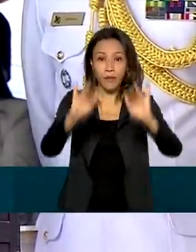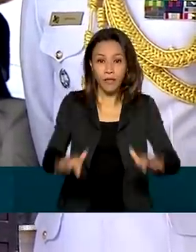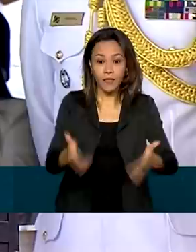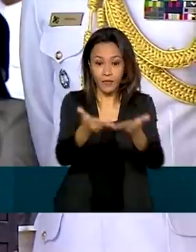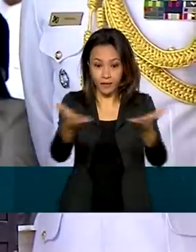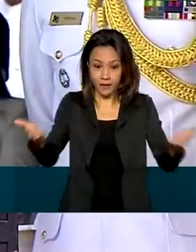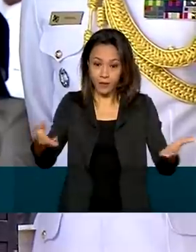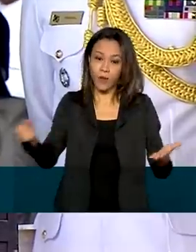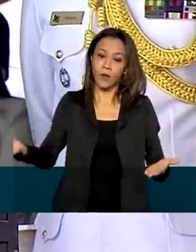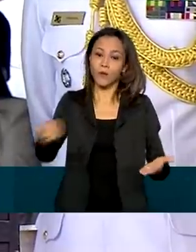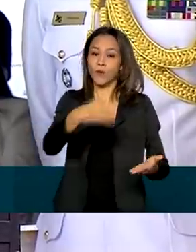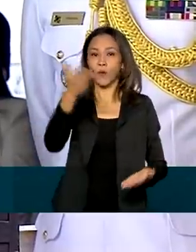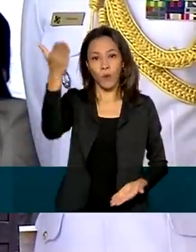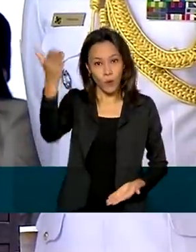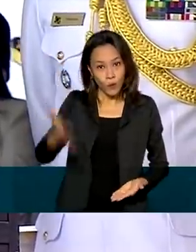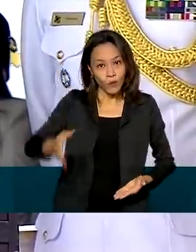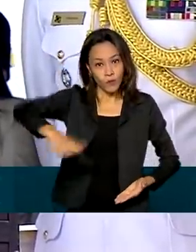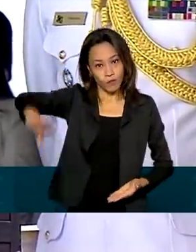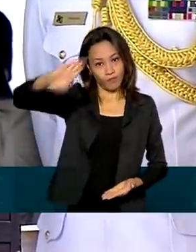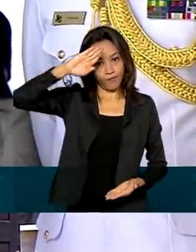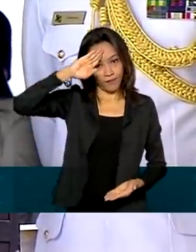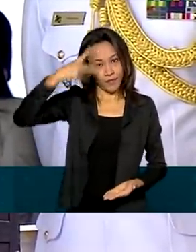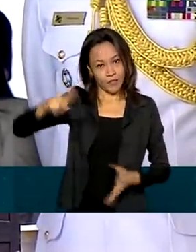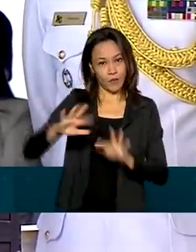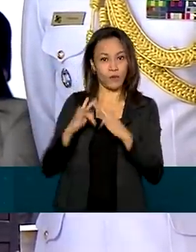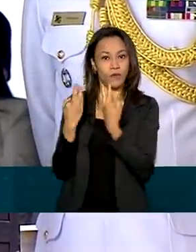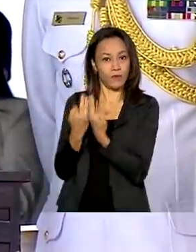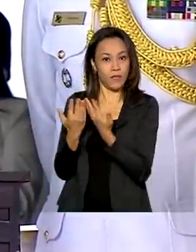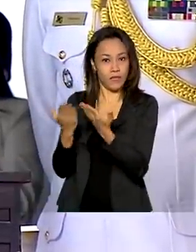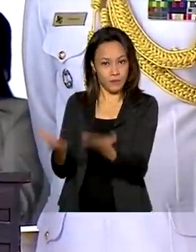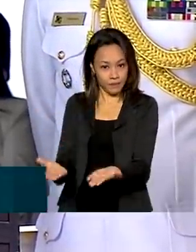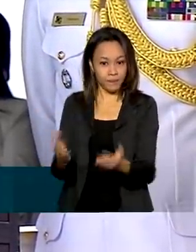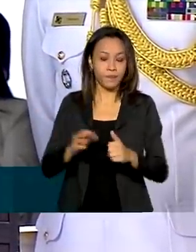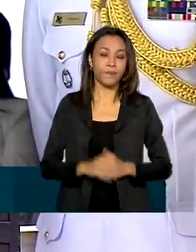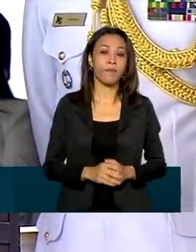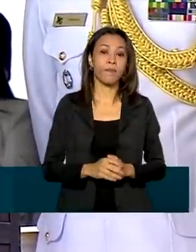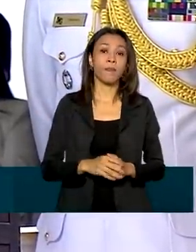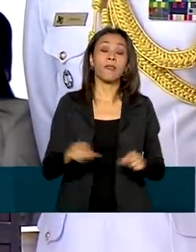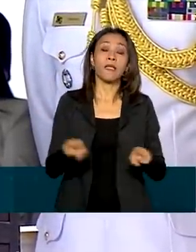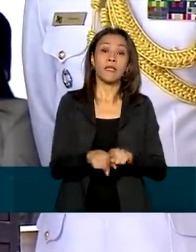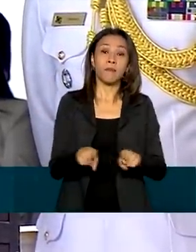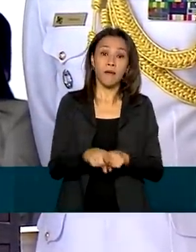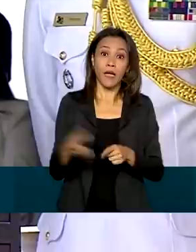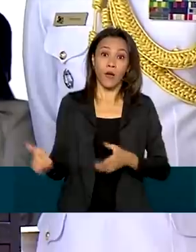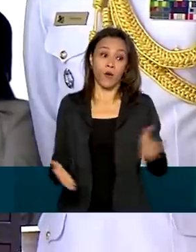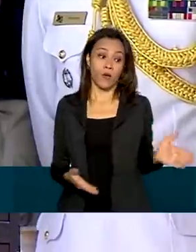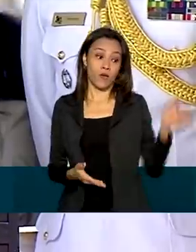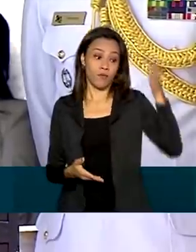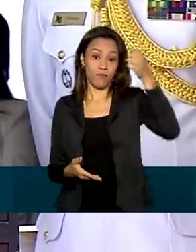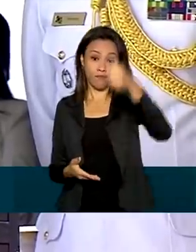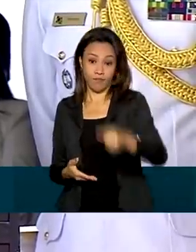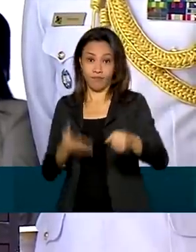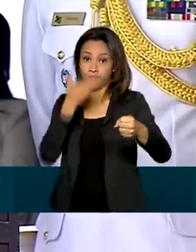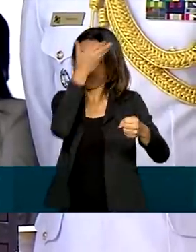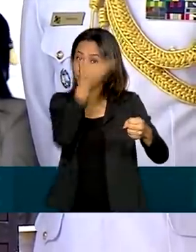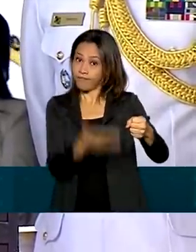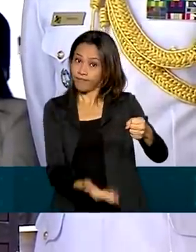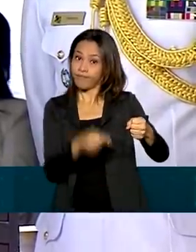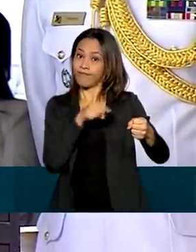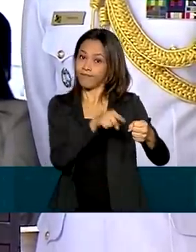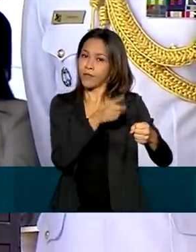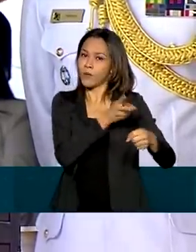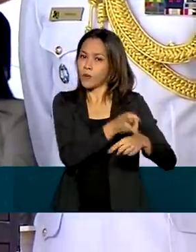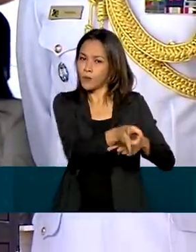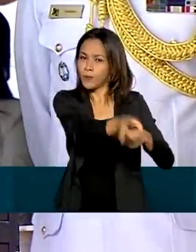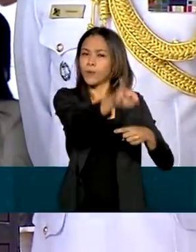comandante da Marinha, Almirante Garnier e sua família. Assuma o timão à frente da Marinha do Brasil e continue